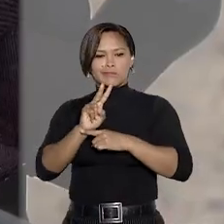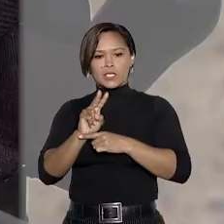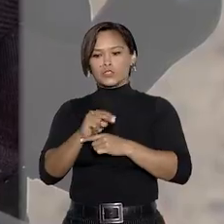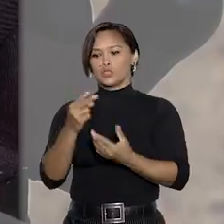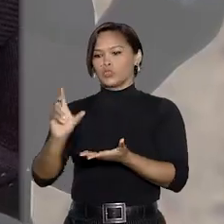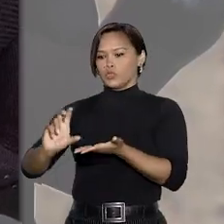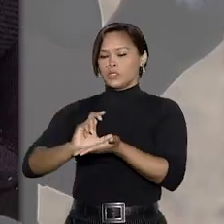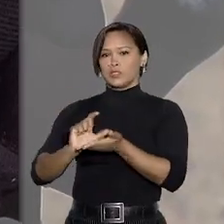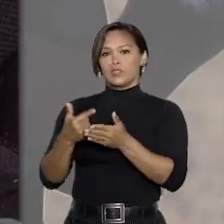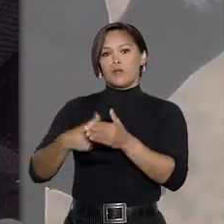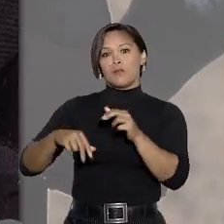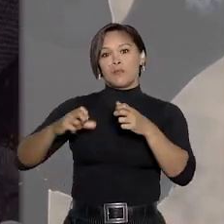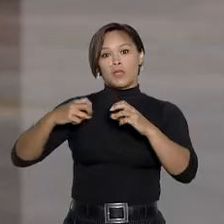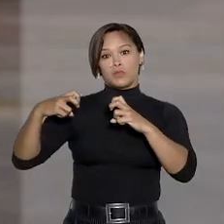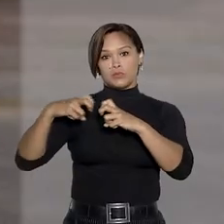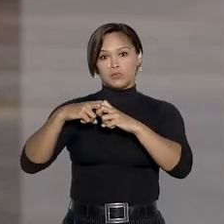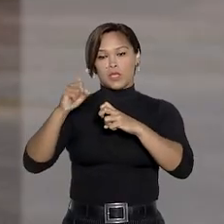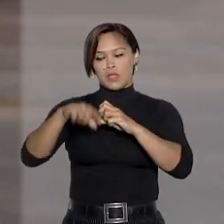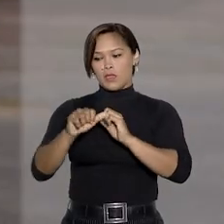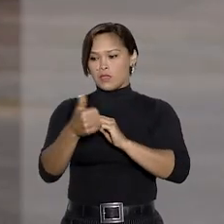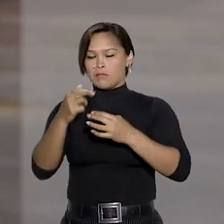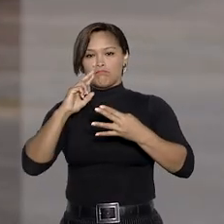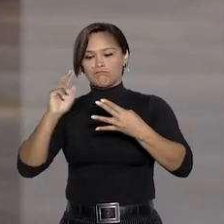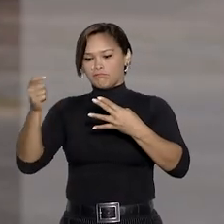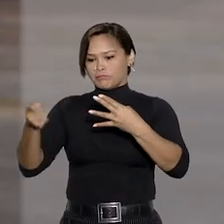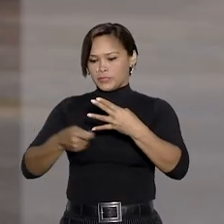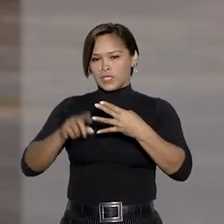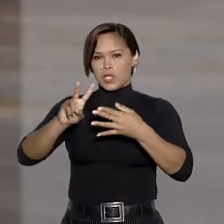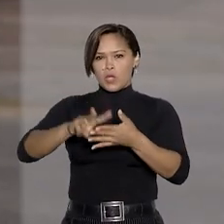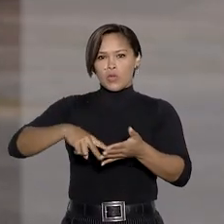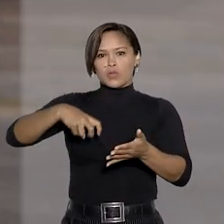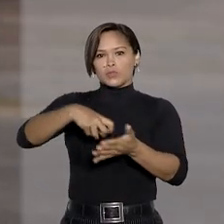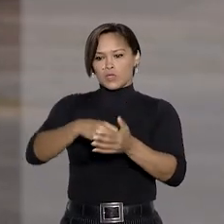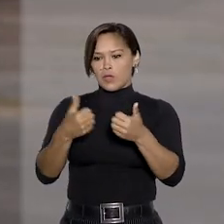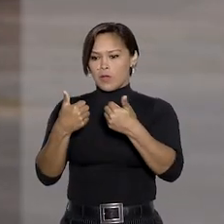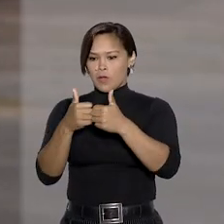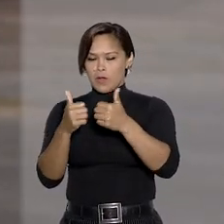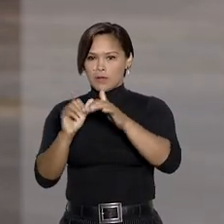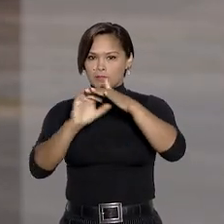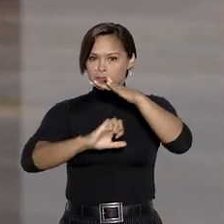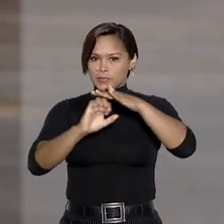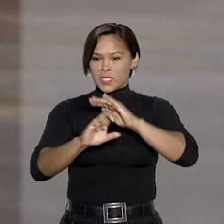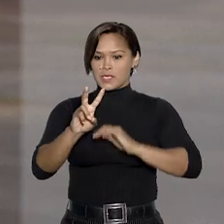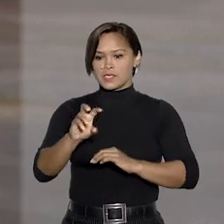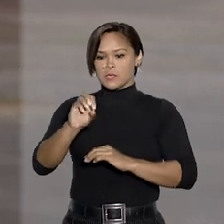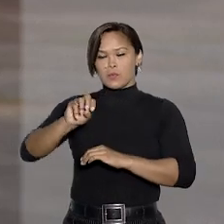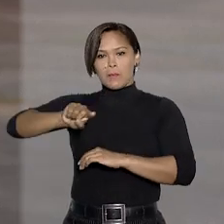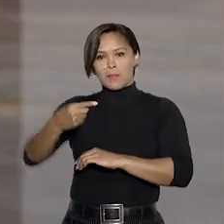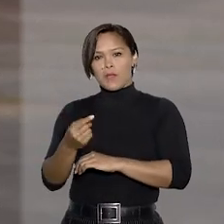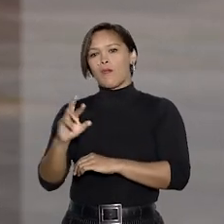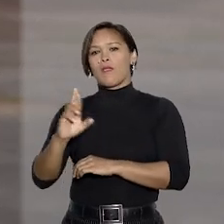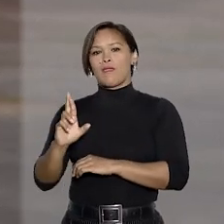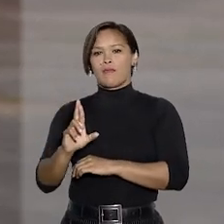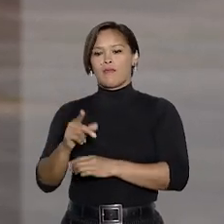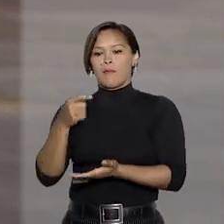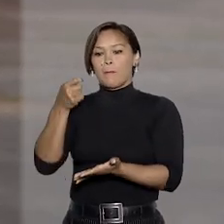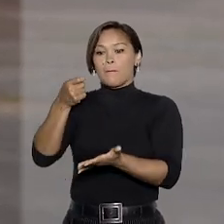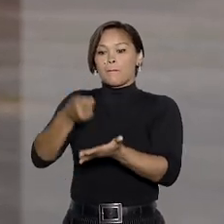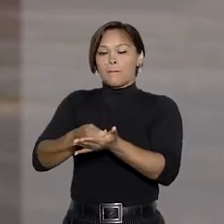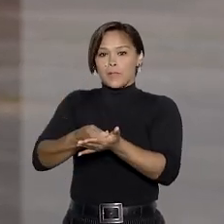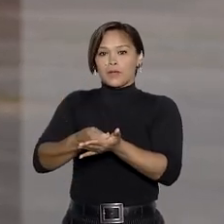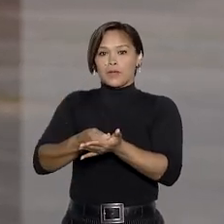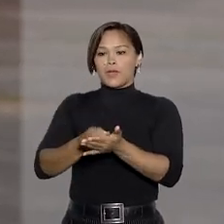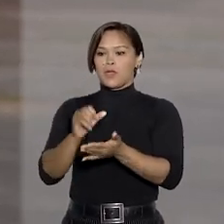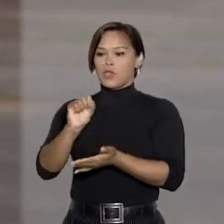e indenização pelo acidente. Em primeira instância, o juízo condenou a empresa a pagar 50 mil reais por danos morais, além de